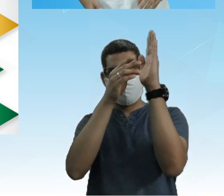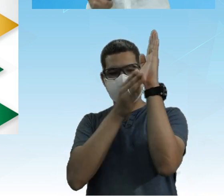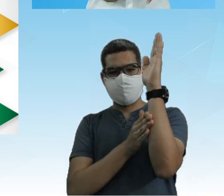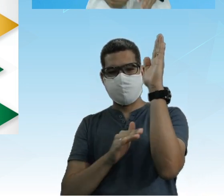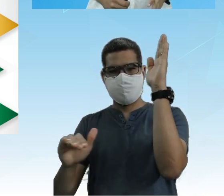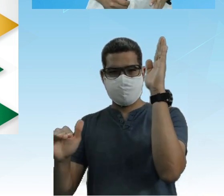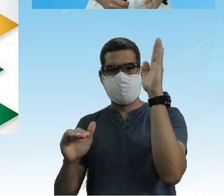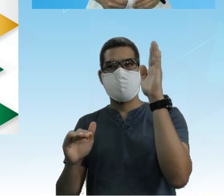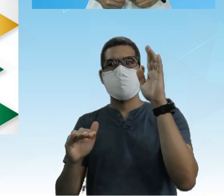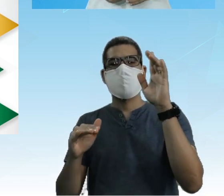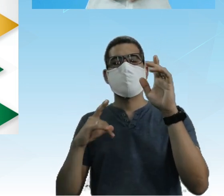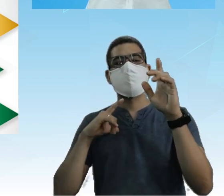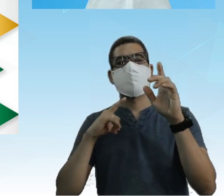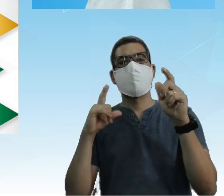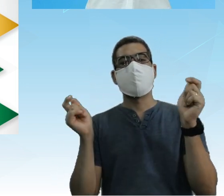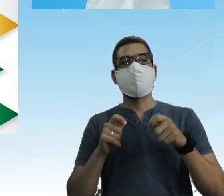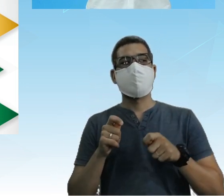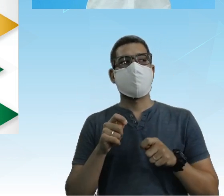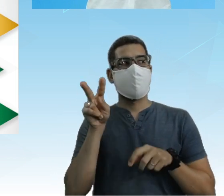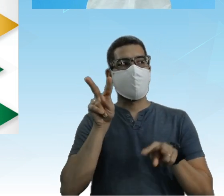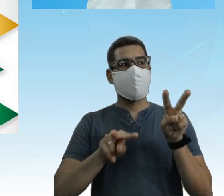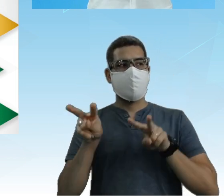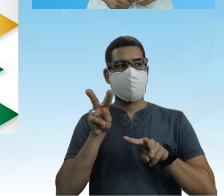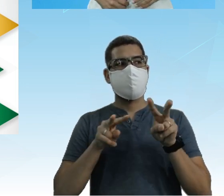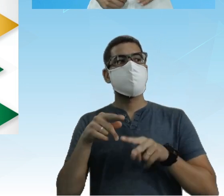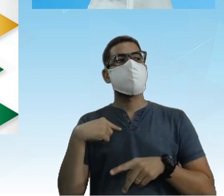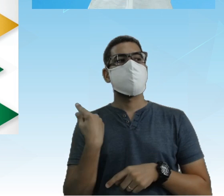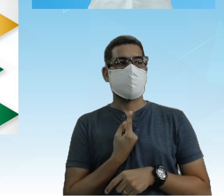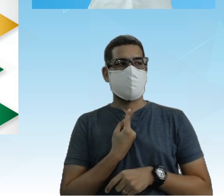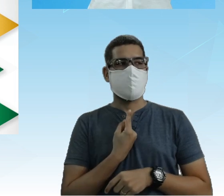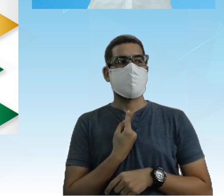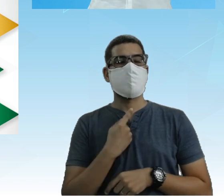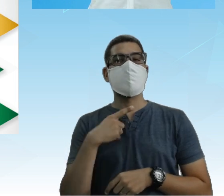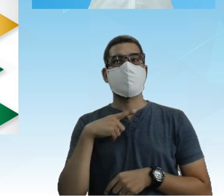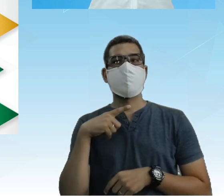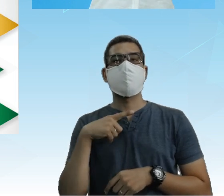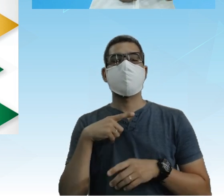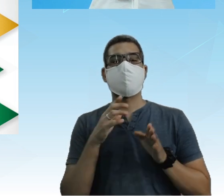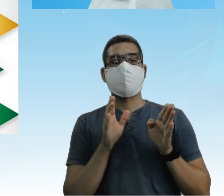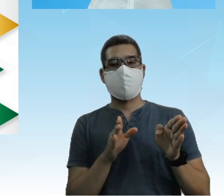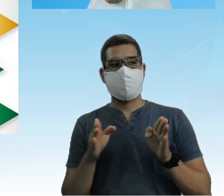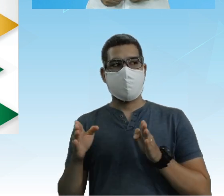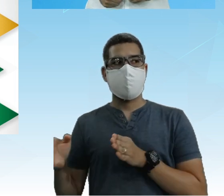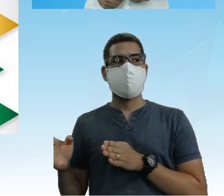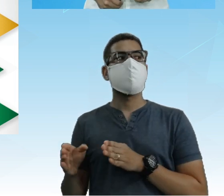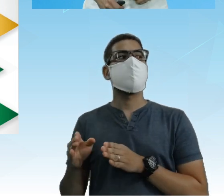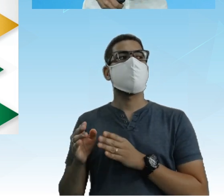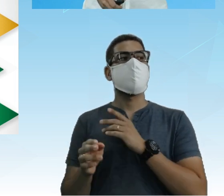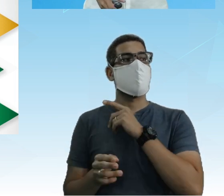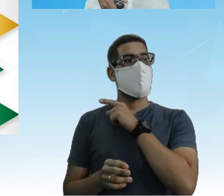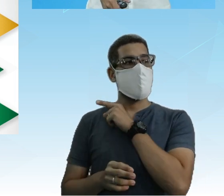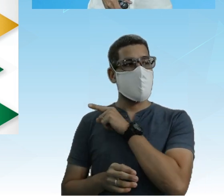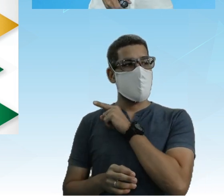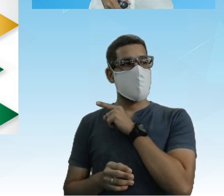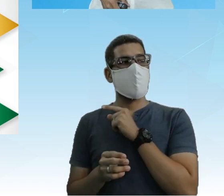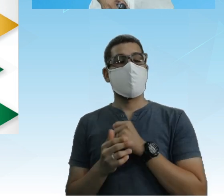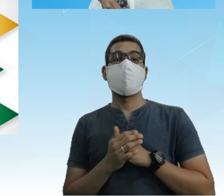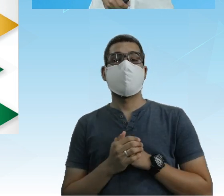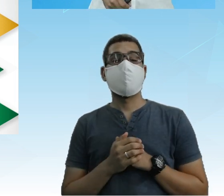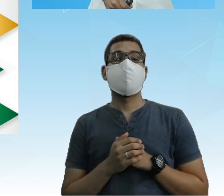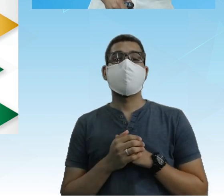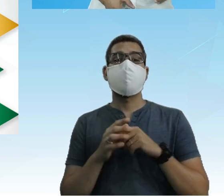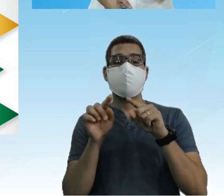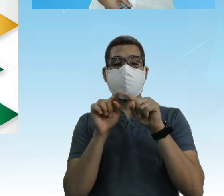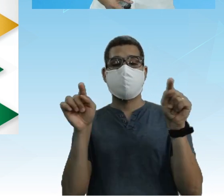a malha? Para ficar mais fácil para você visualizar conosco As posições em que esse retângulo está